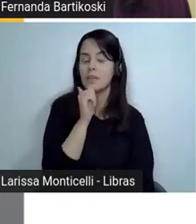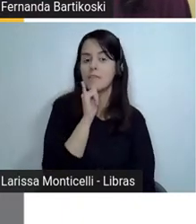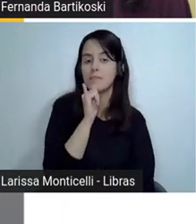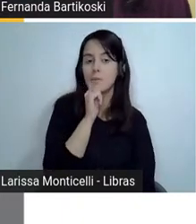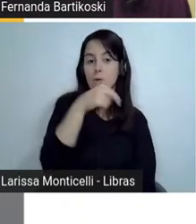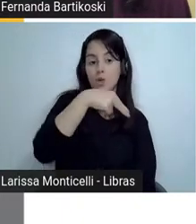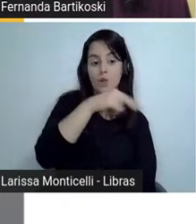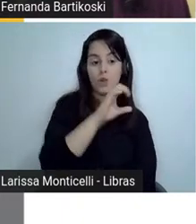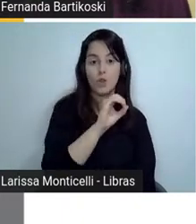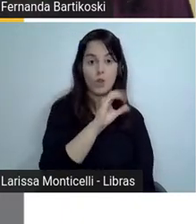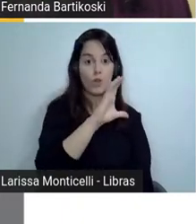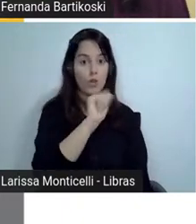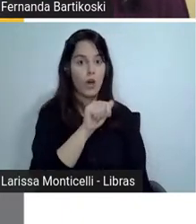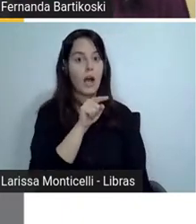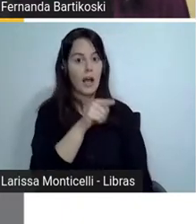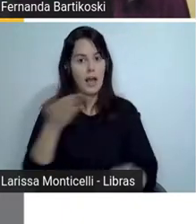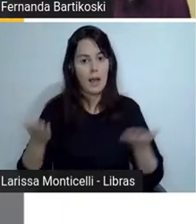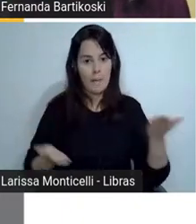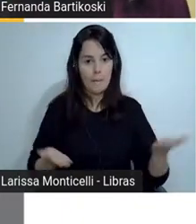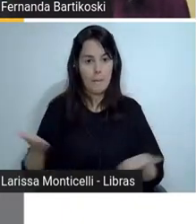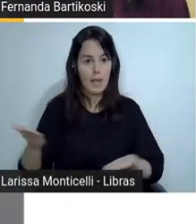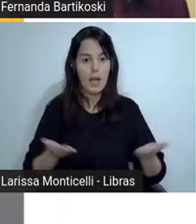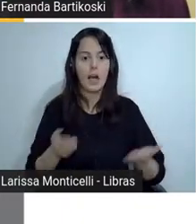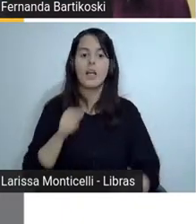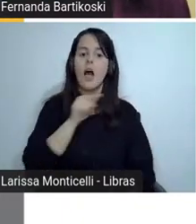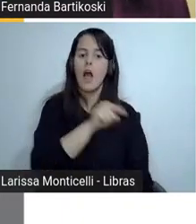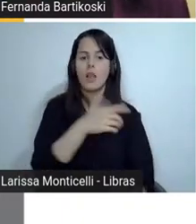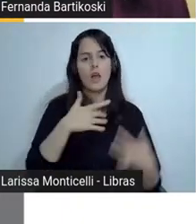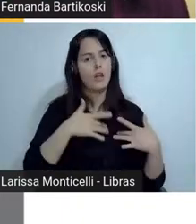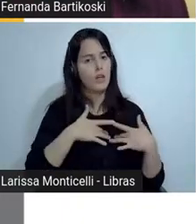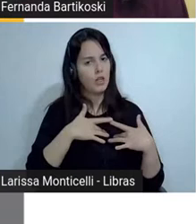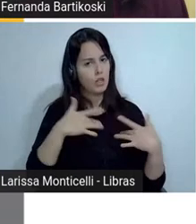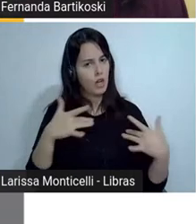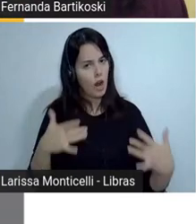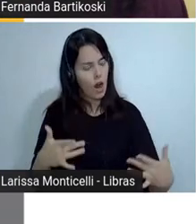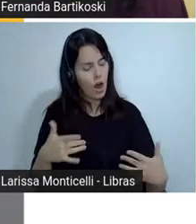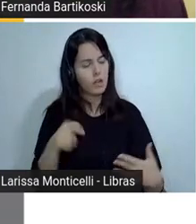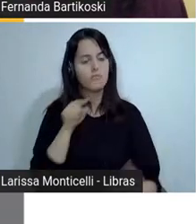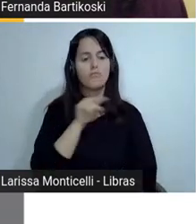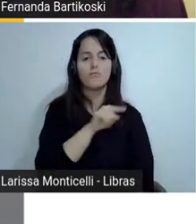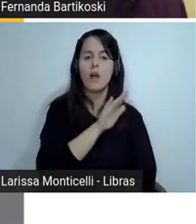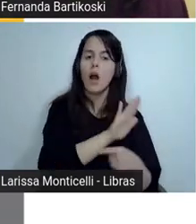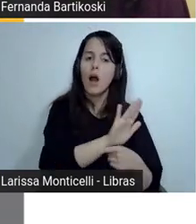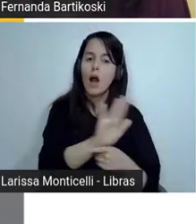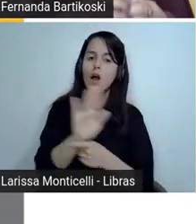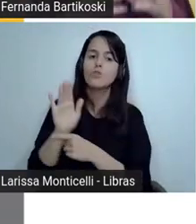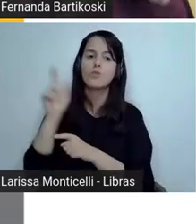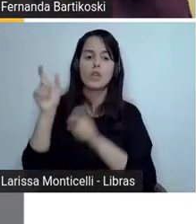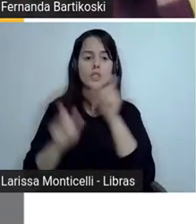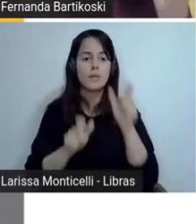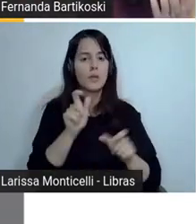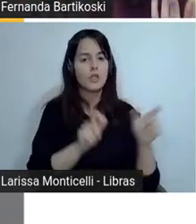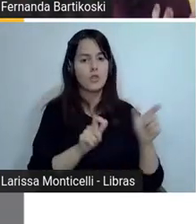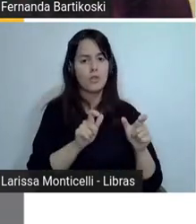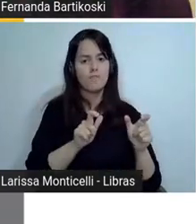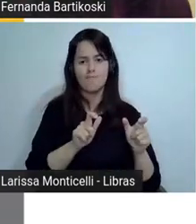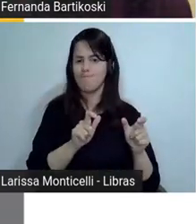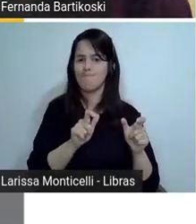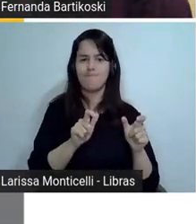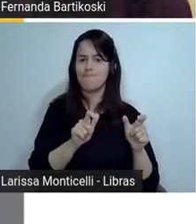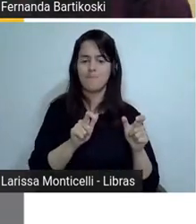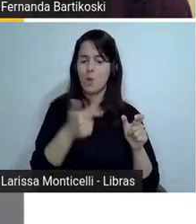ela é muito solidária ela ajuda ela gosta de ajudar as pessoas então isso não vai estar